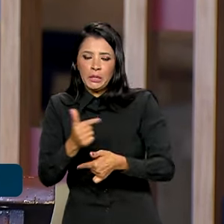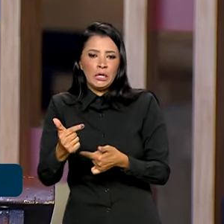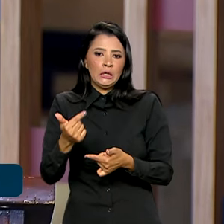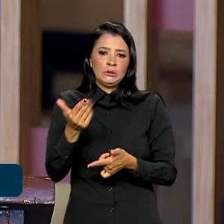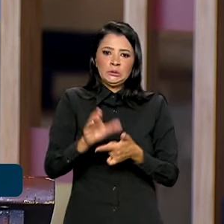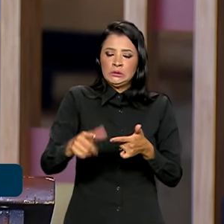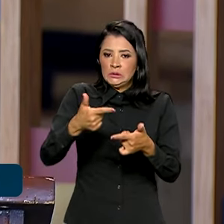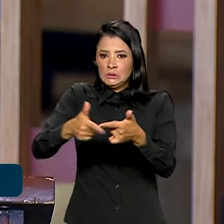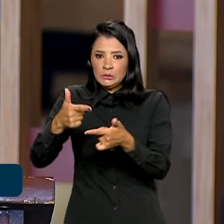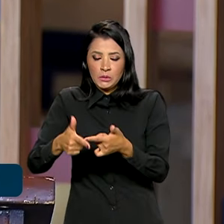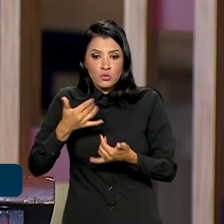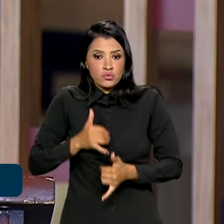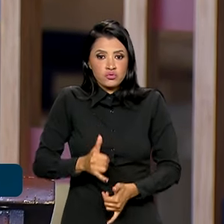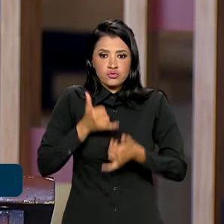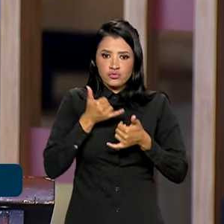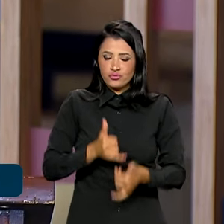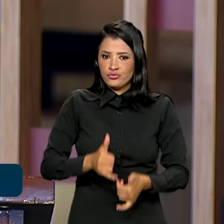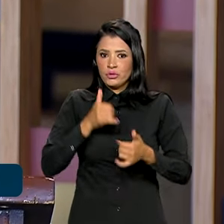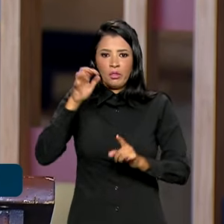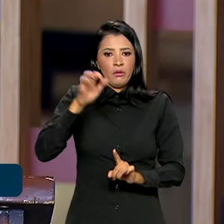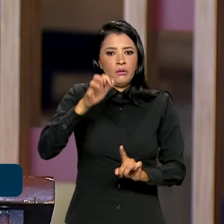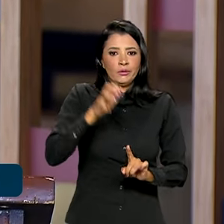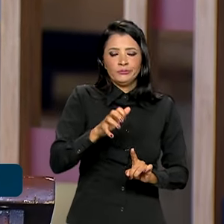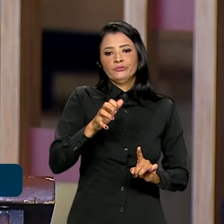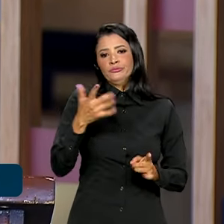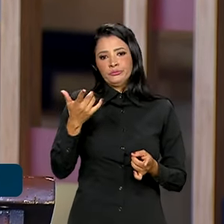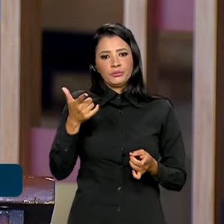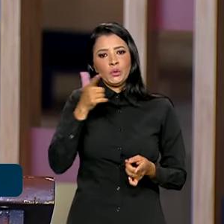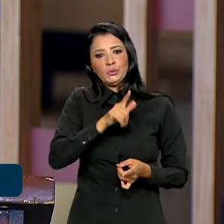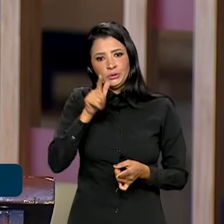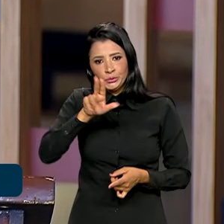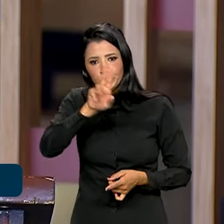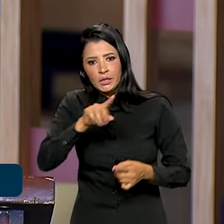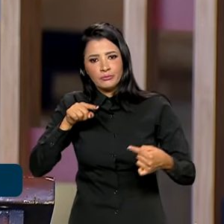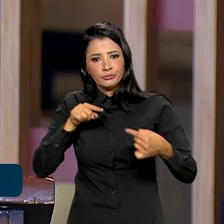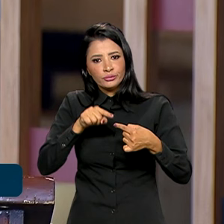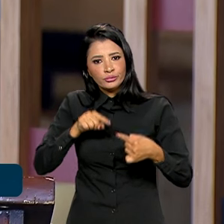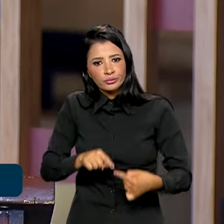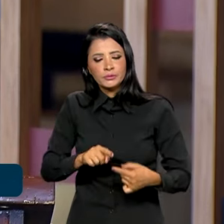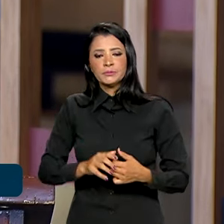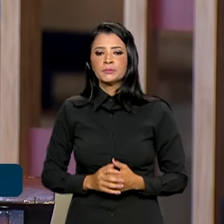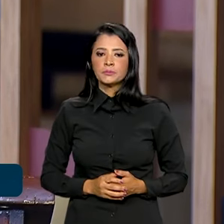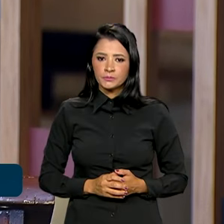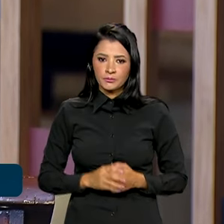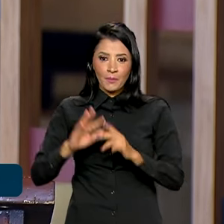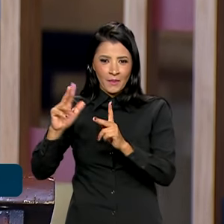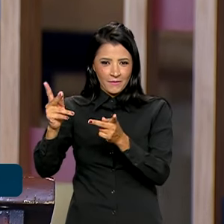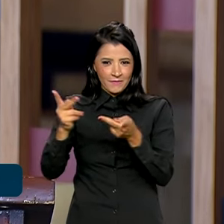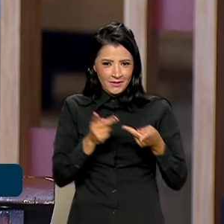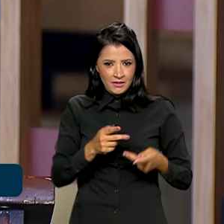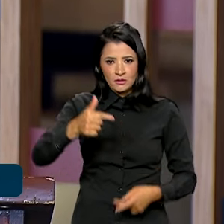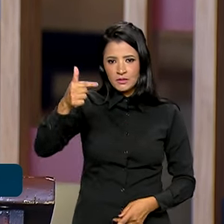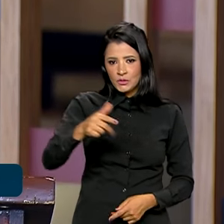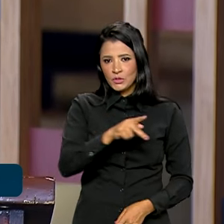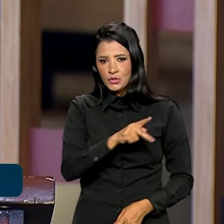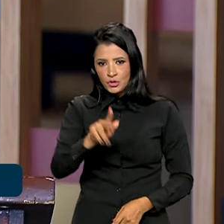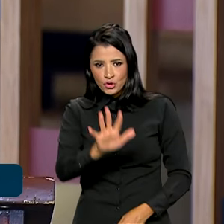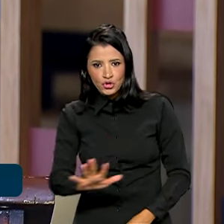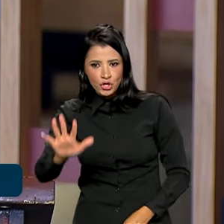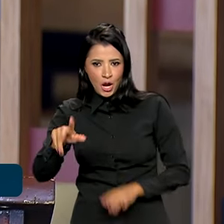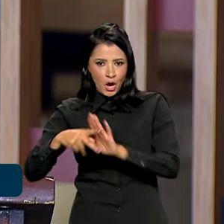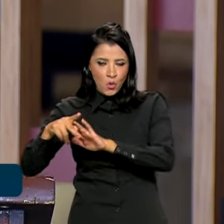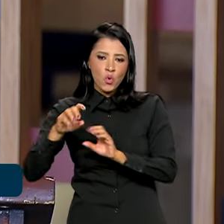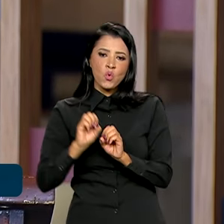que afetaram a implementação dos objetivos. A visita da vice-secretária-geral da